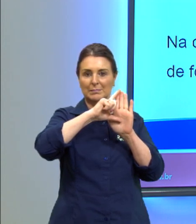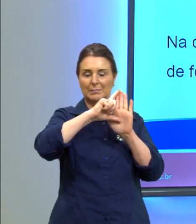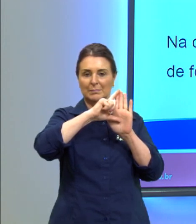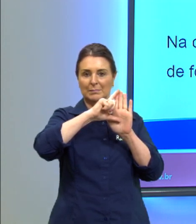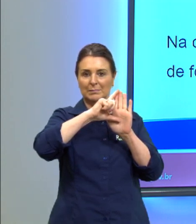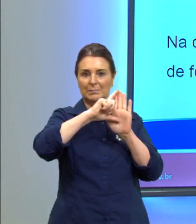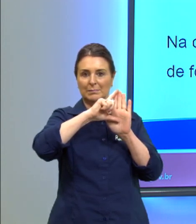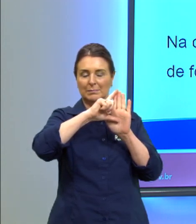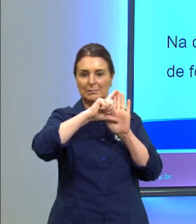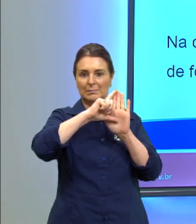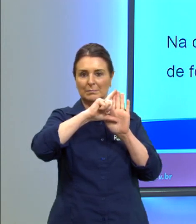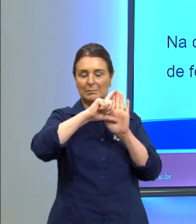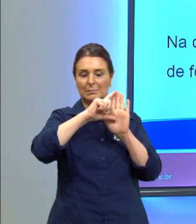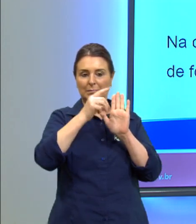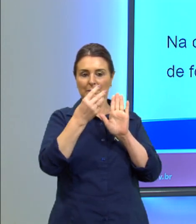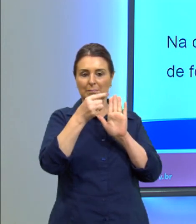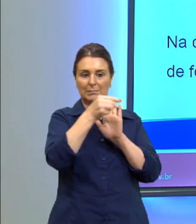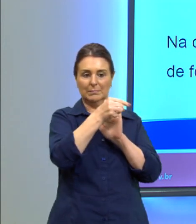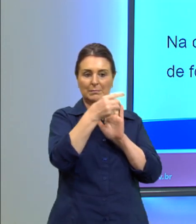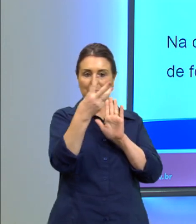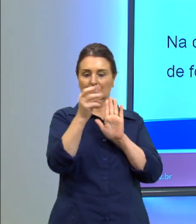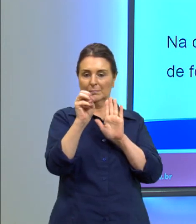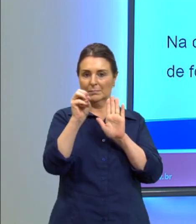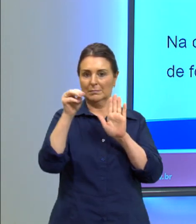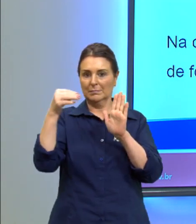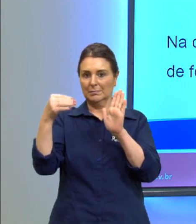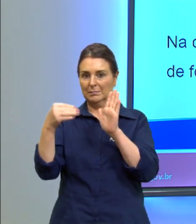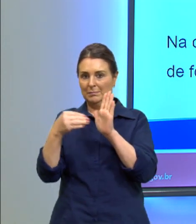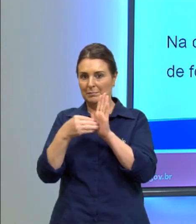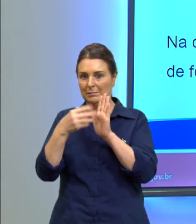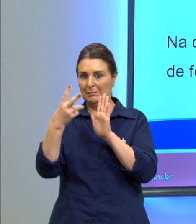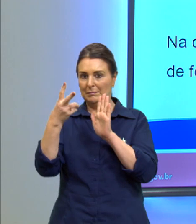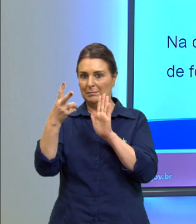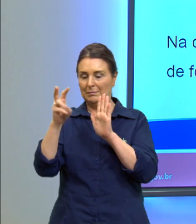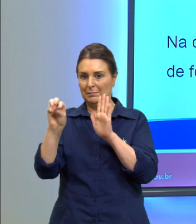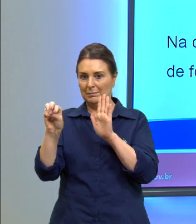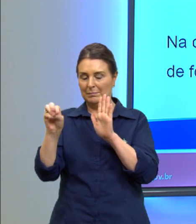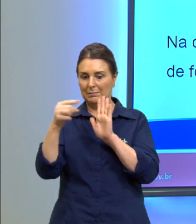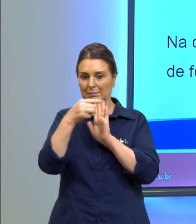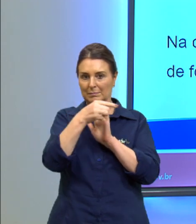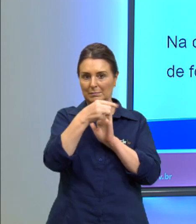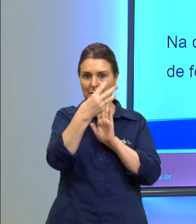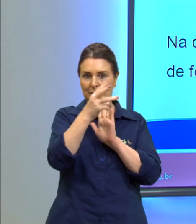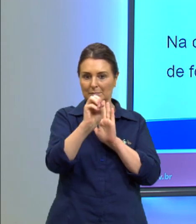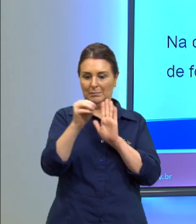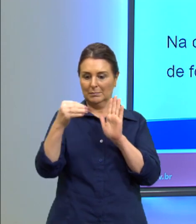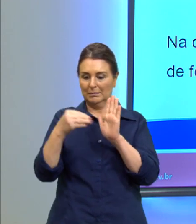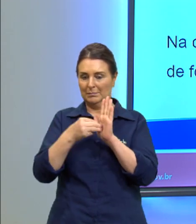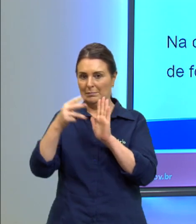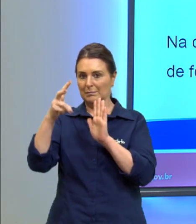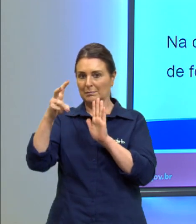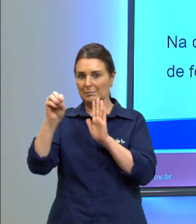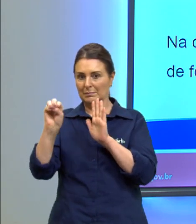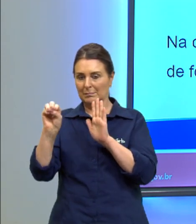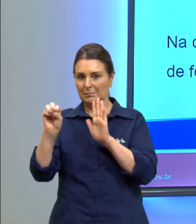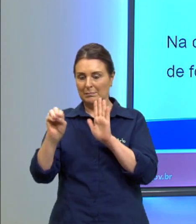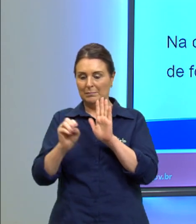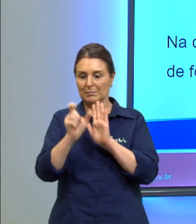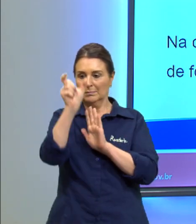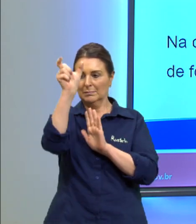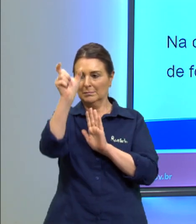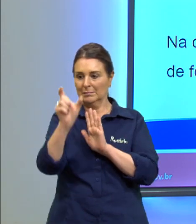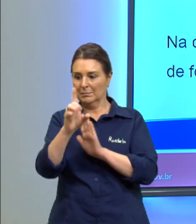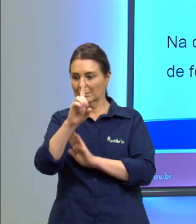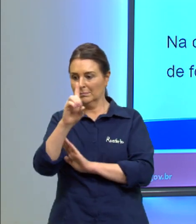de menos 30 até 50 de menos 30 até 50 na coluna da